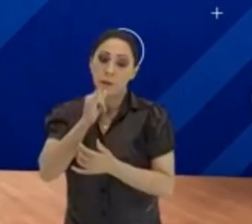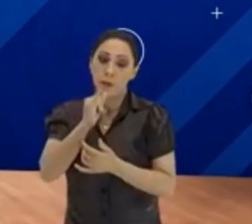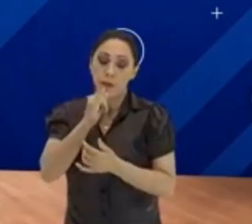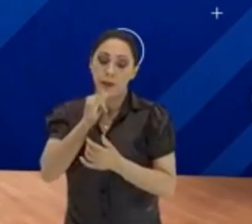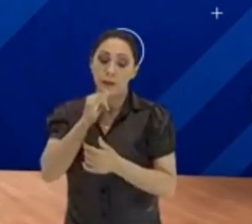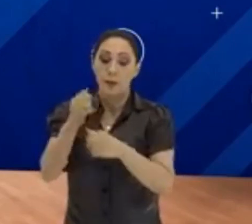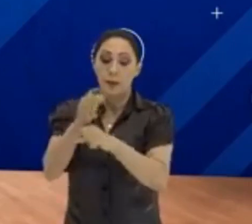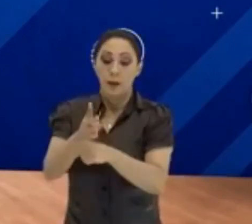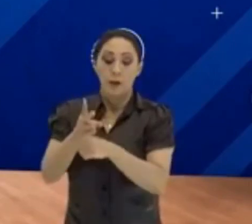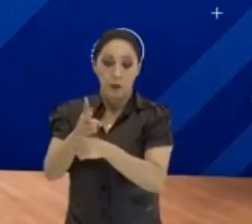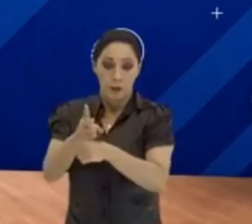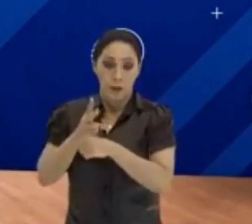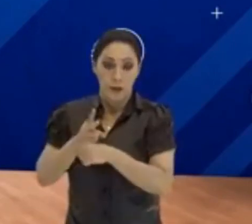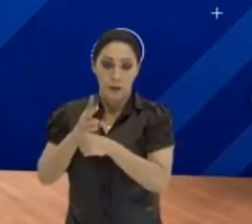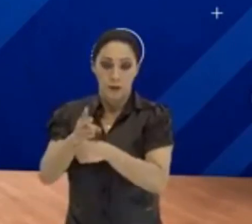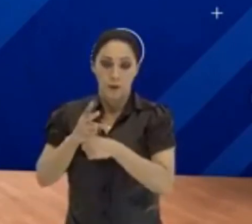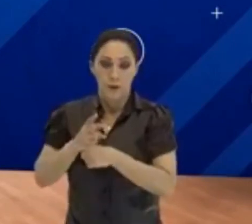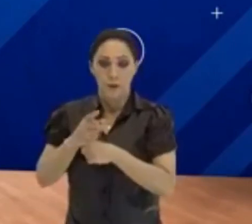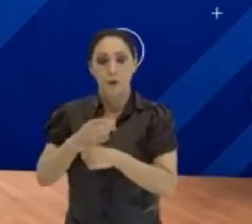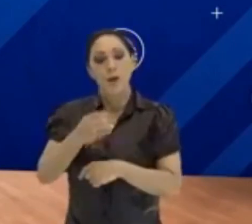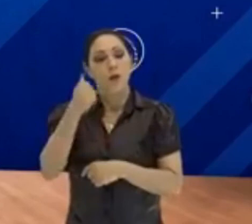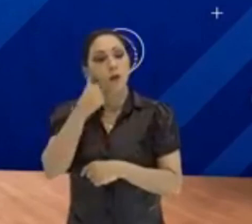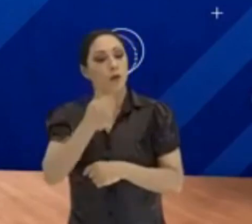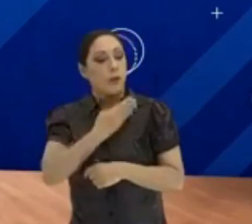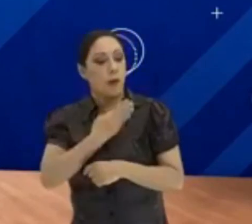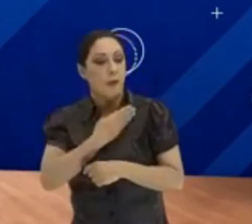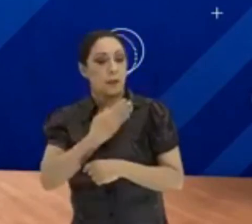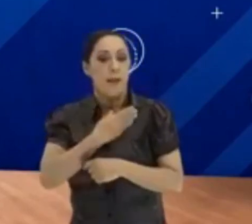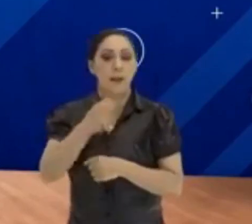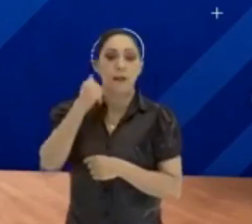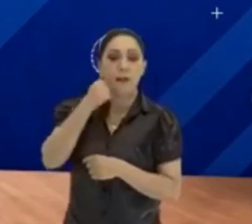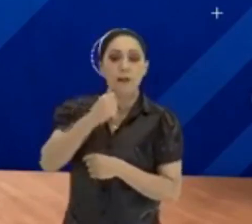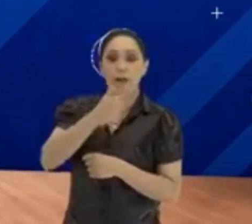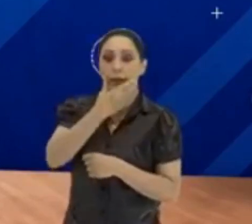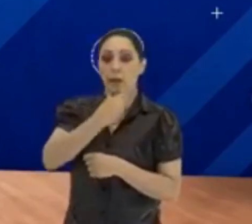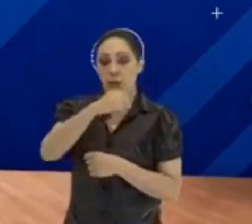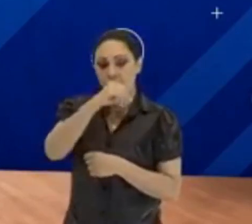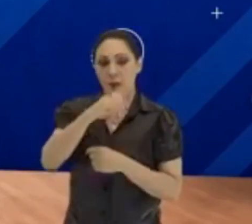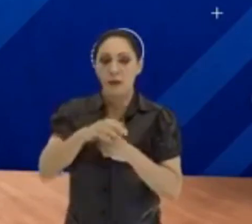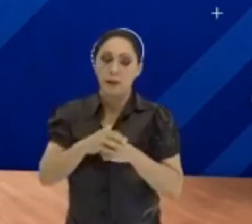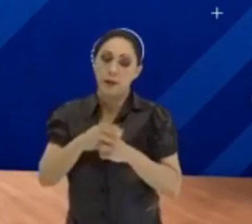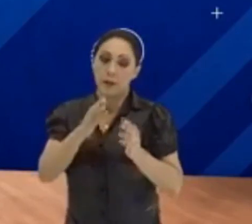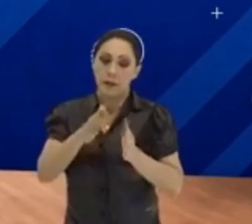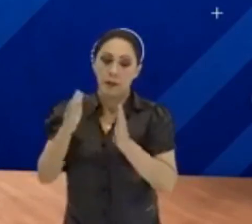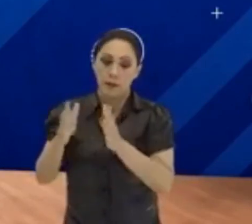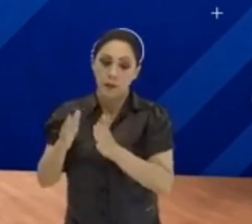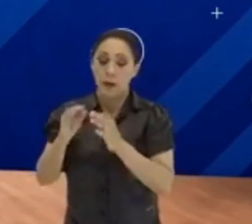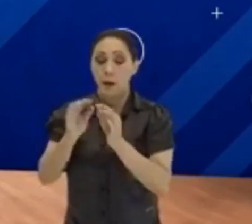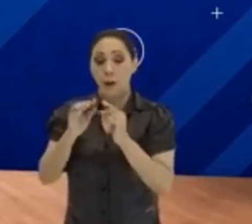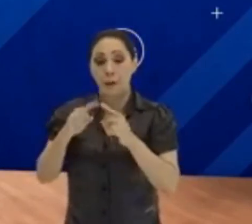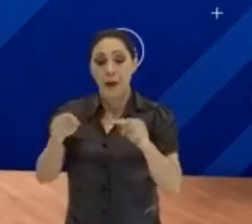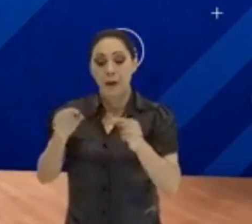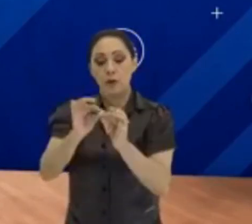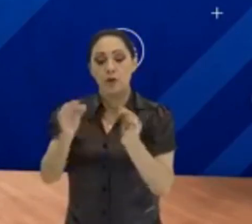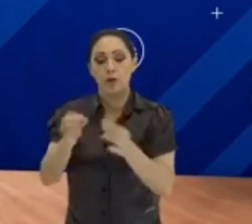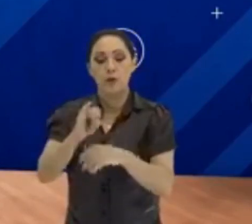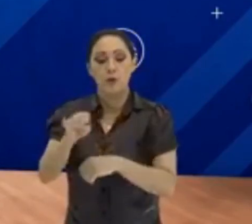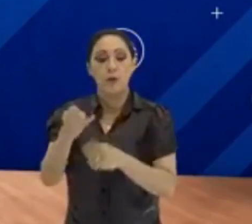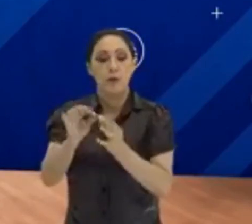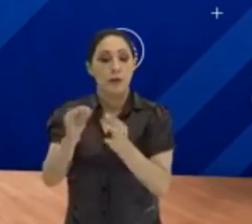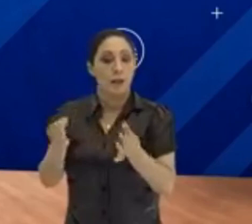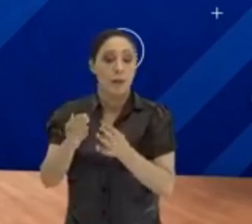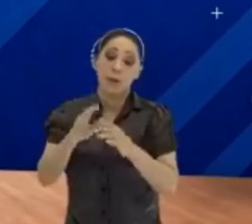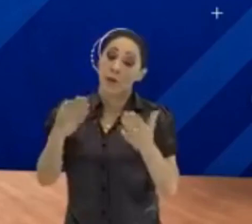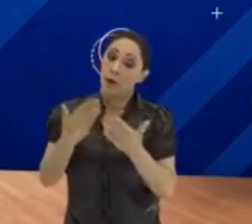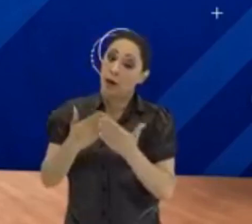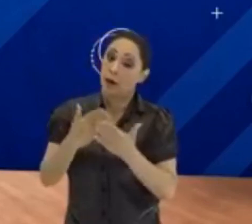faz um empréstimo de um amigo, da mãe, do pai, às vezes eles cobram juros. Não é para amenizar juros simples. Tudo bem? Essa foi a nossa aula de